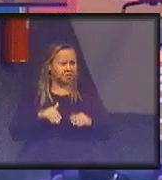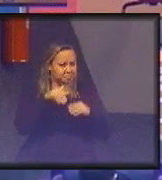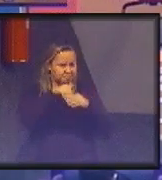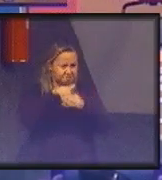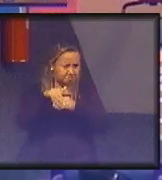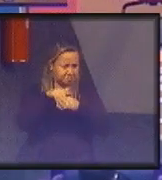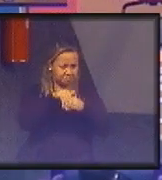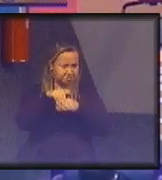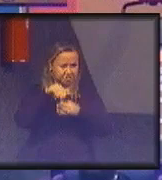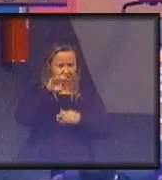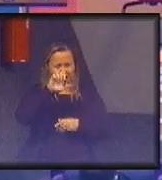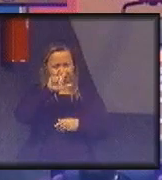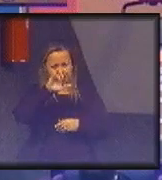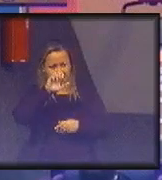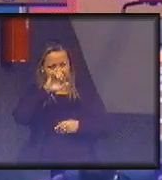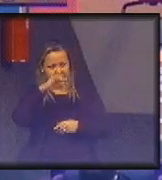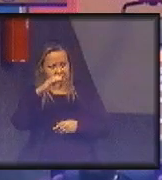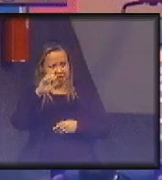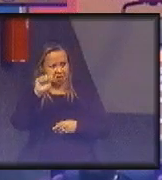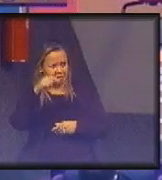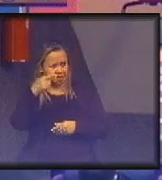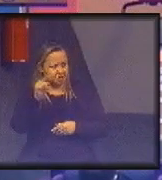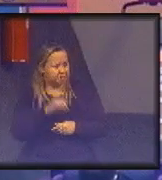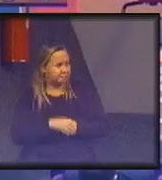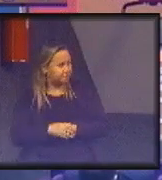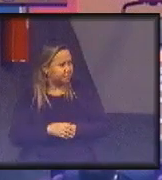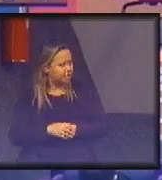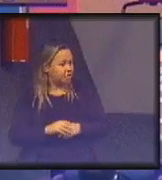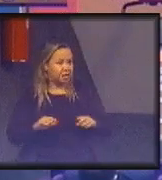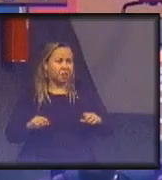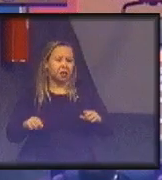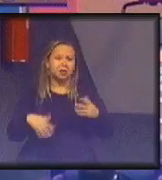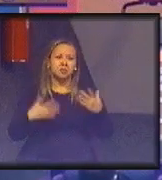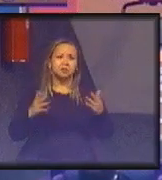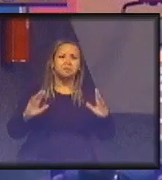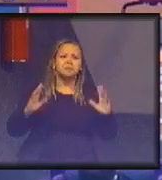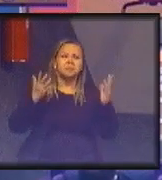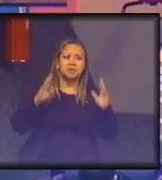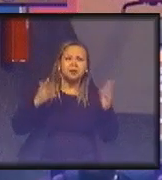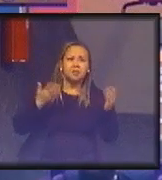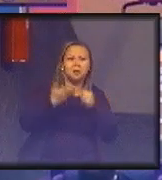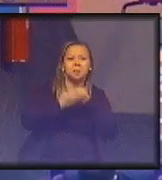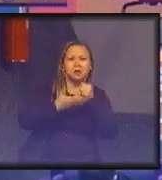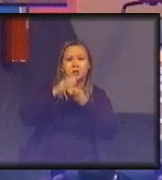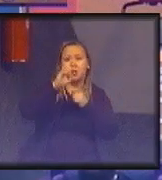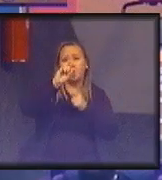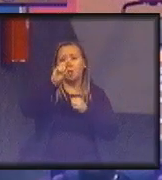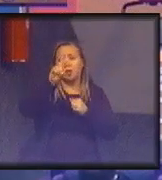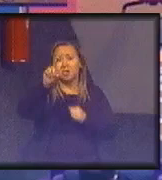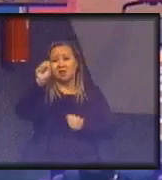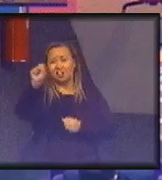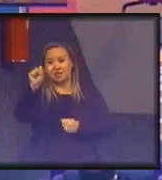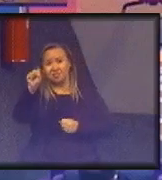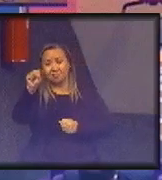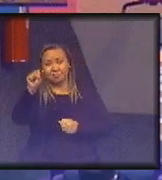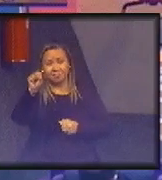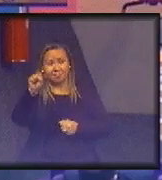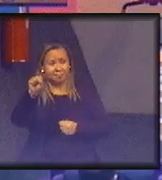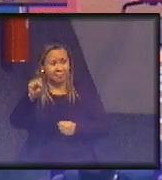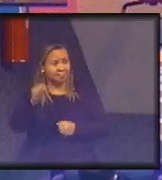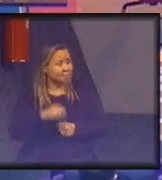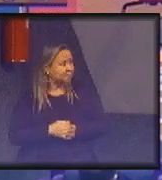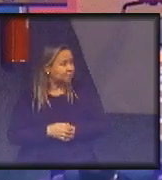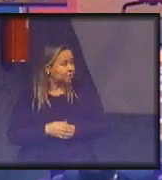sensacional. A campanha vai ser baseada nos ODSs. Nos O quê?